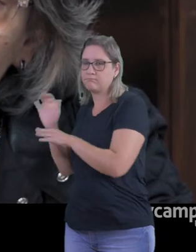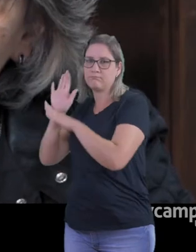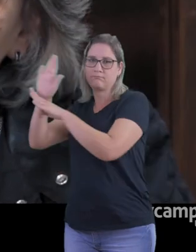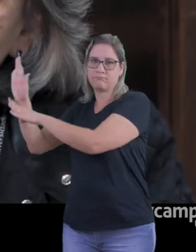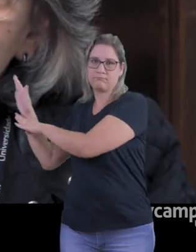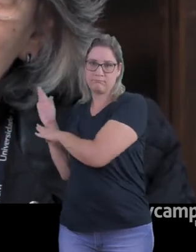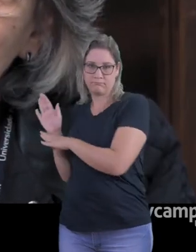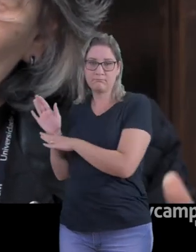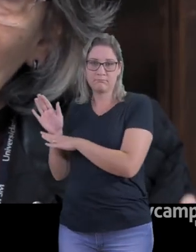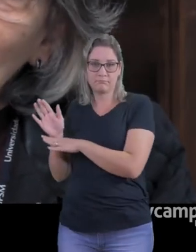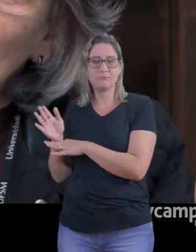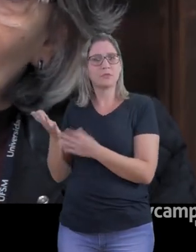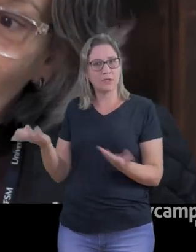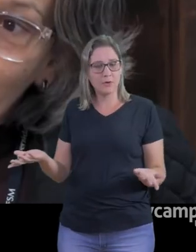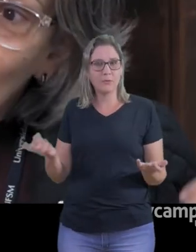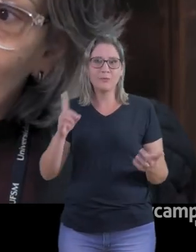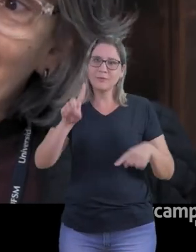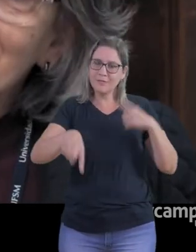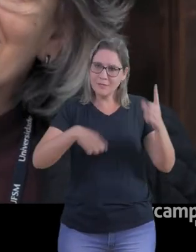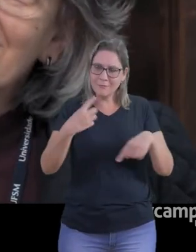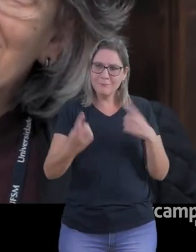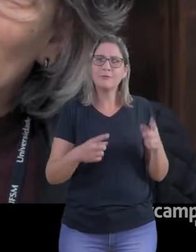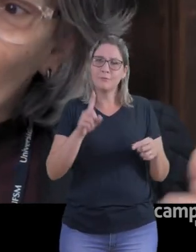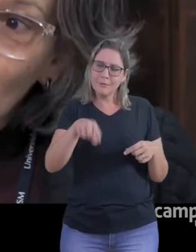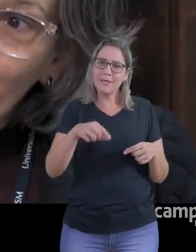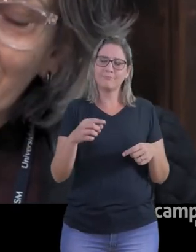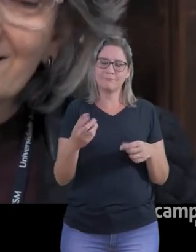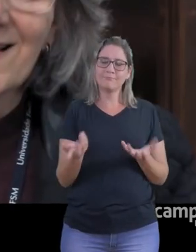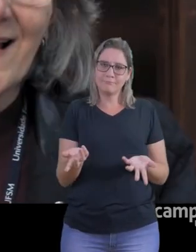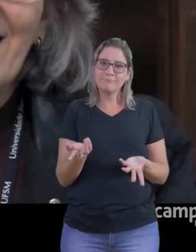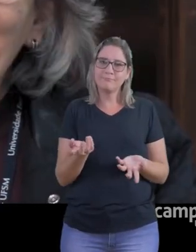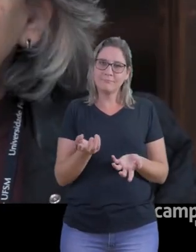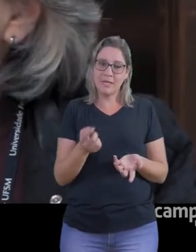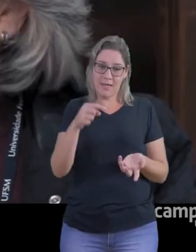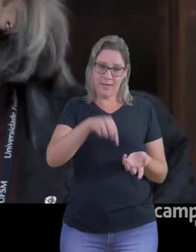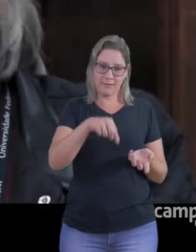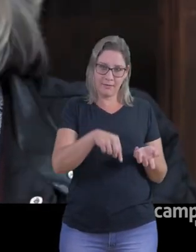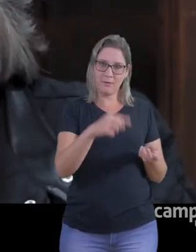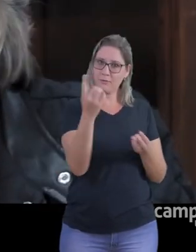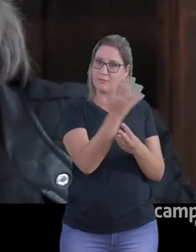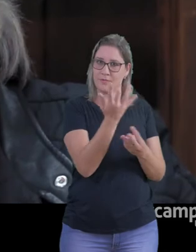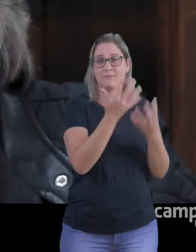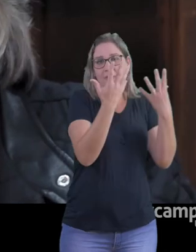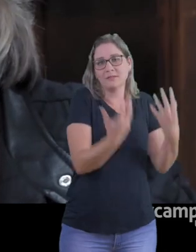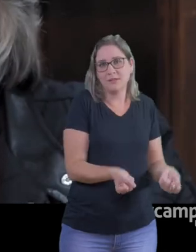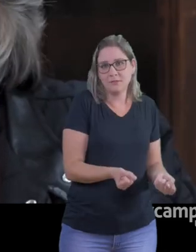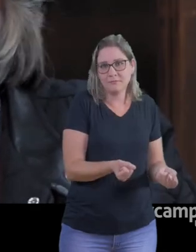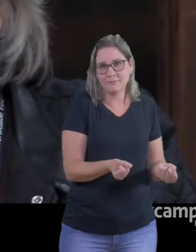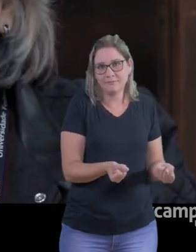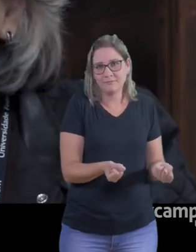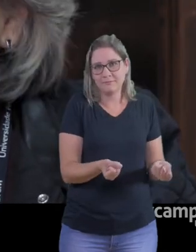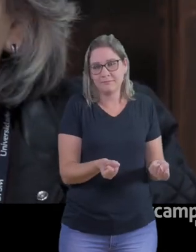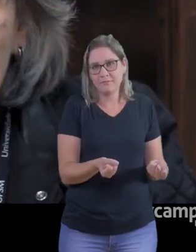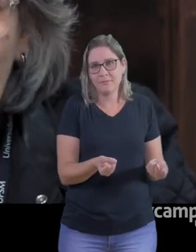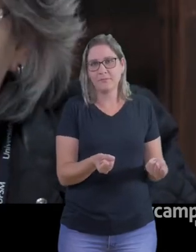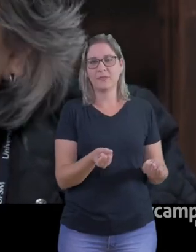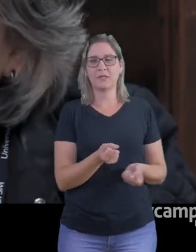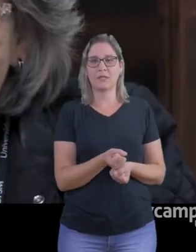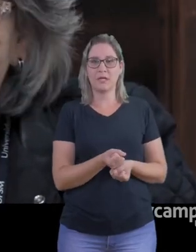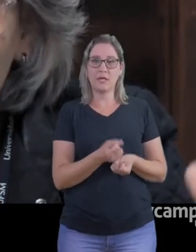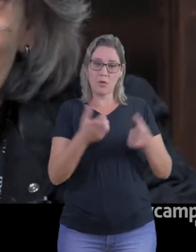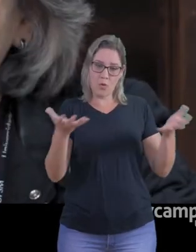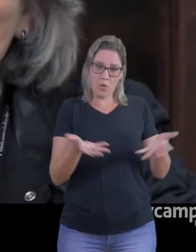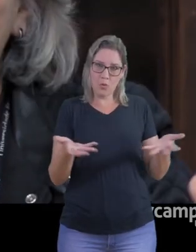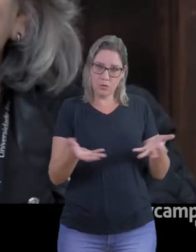Sistema Único de Saúde brasileiro para promover mudanças no nosso país. Esse é desafio muito interessante, a universidade não